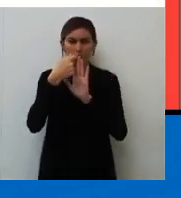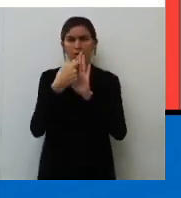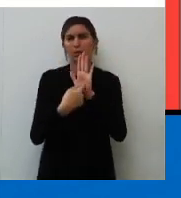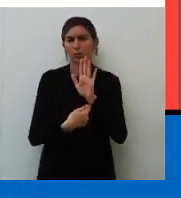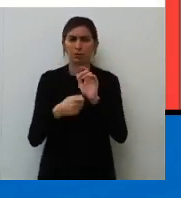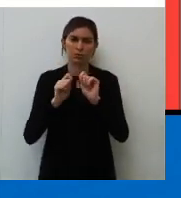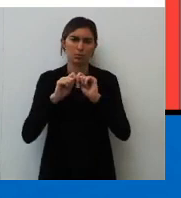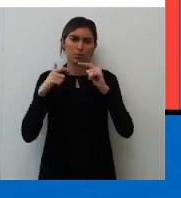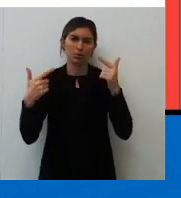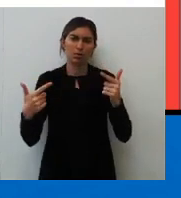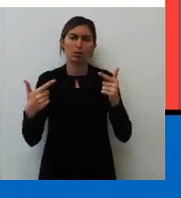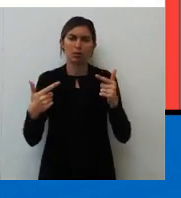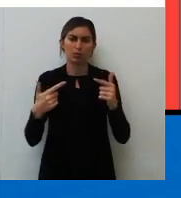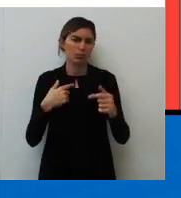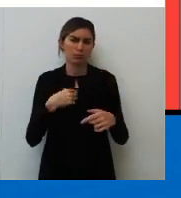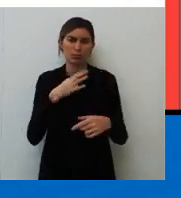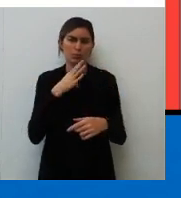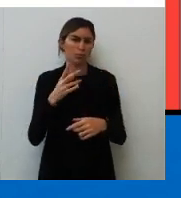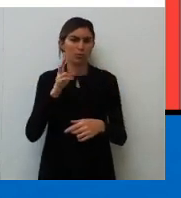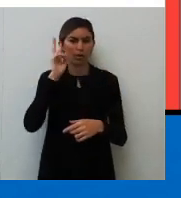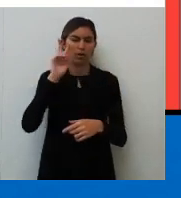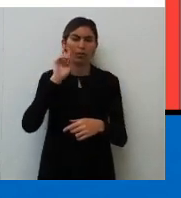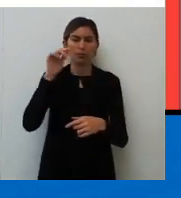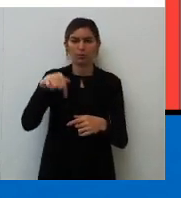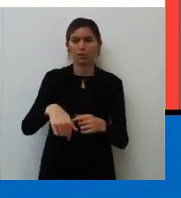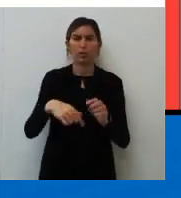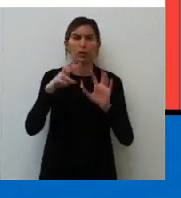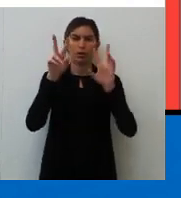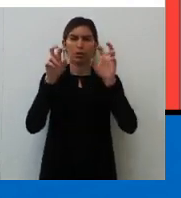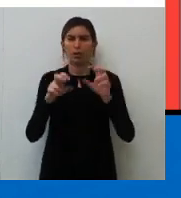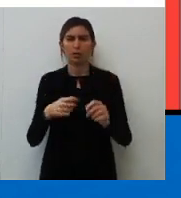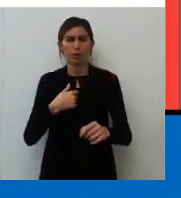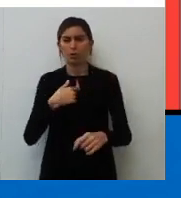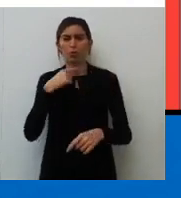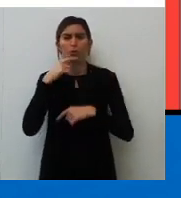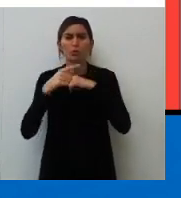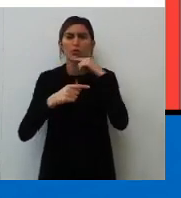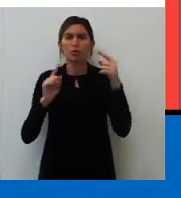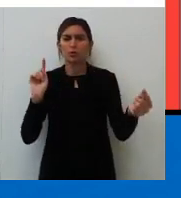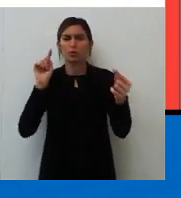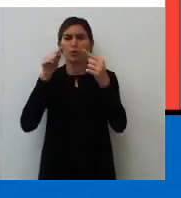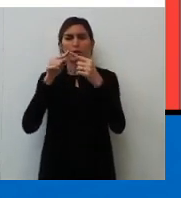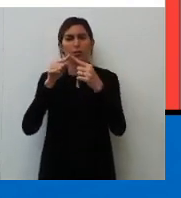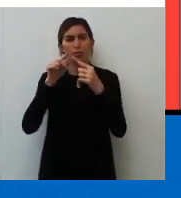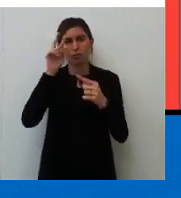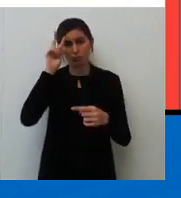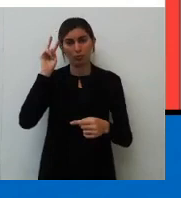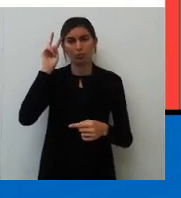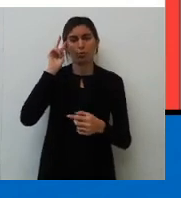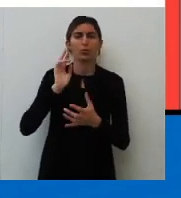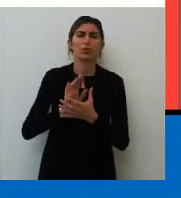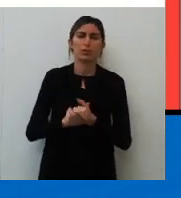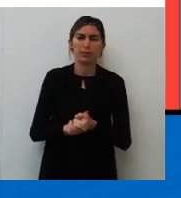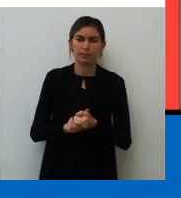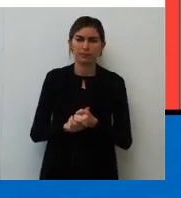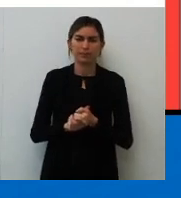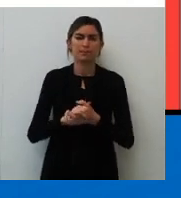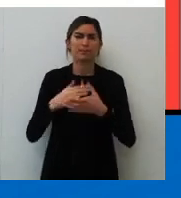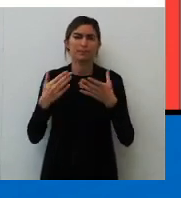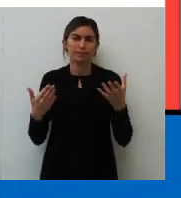Lógico que deve existir. Mas eu desconheço. Eu não me lembro aqui de um tema de redação que eu não consiga relacionar com história. Né?